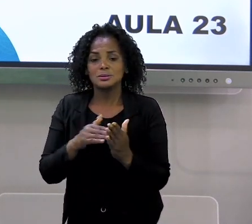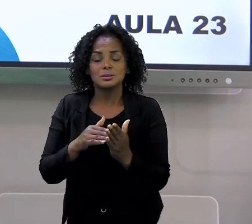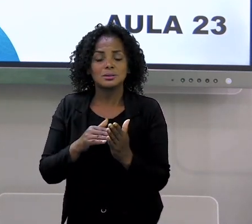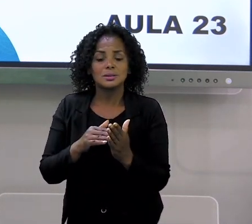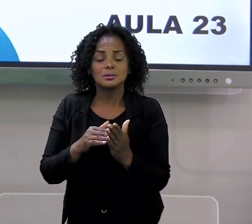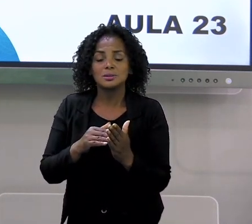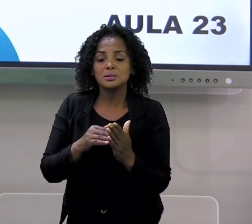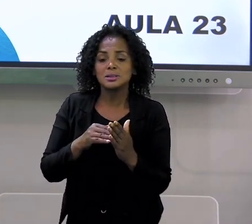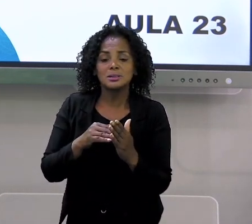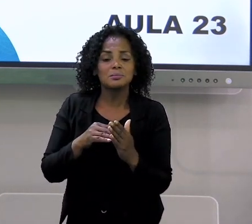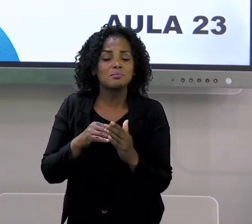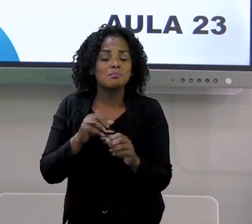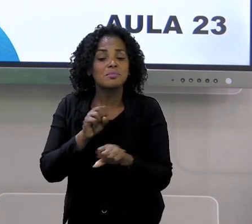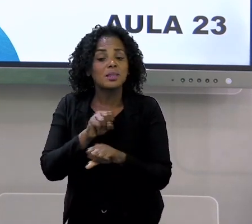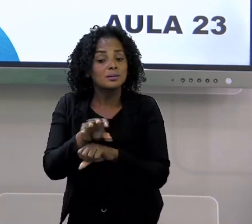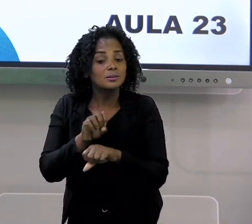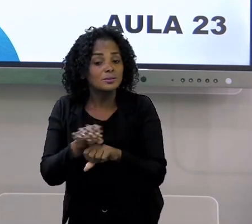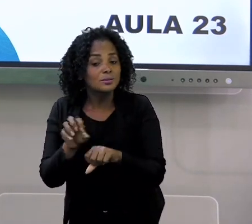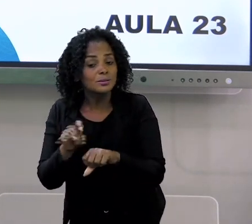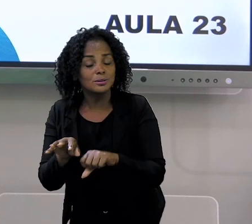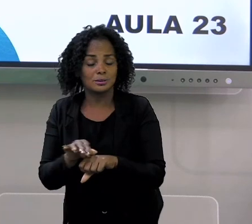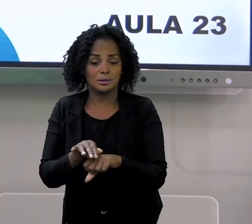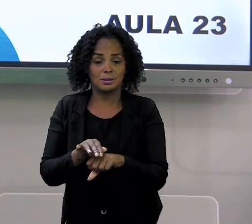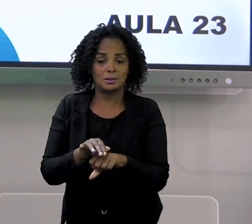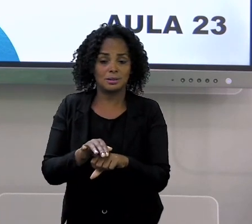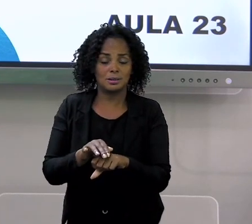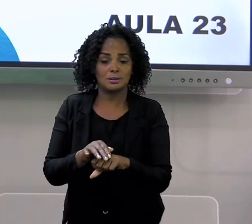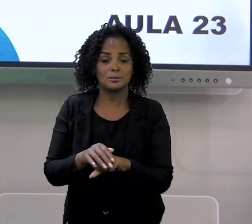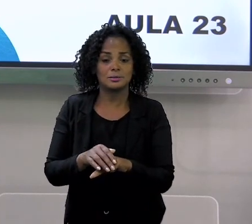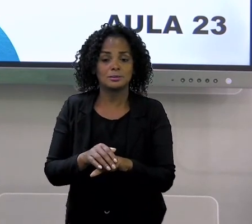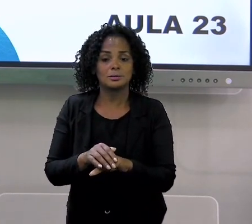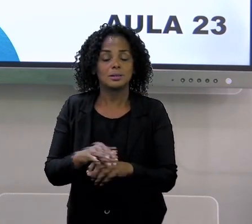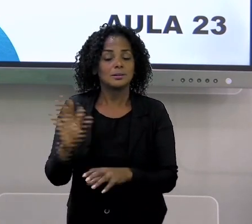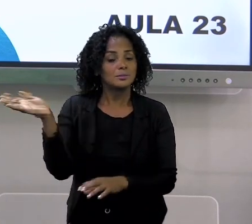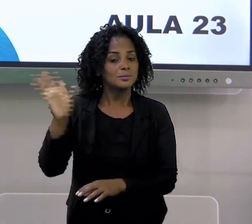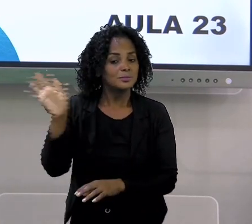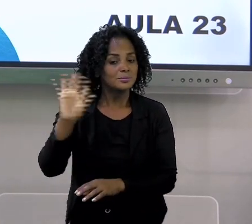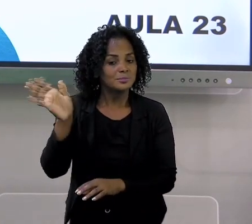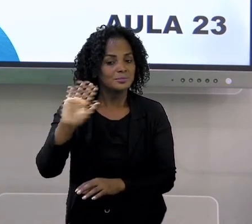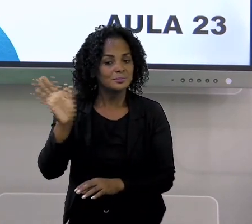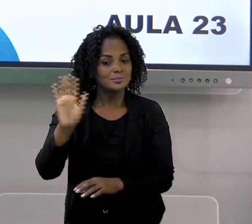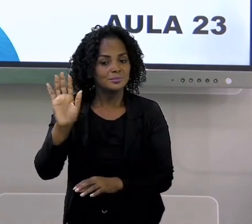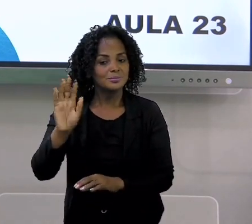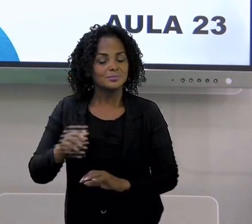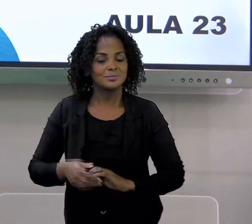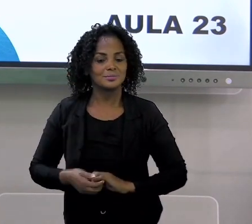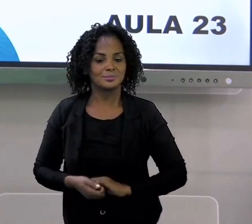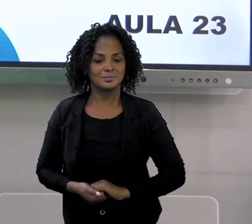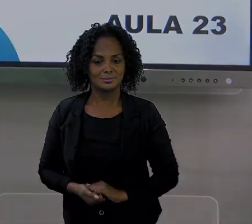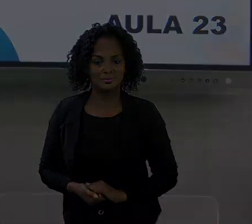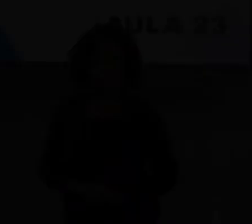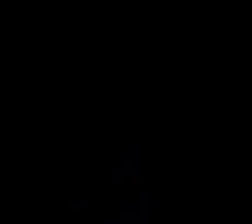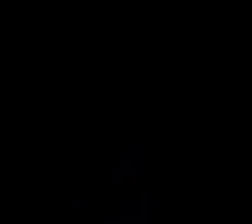dicas. Tá sim de novidade lá. Tá bom? Tchau! Até a próxima!